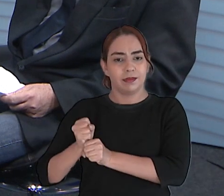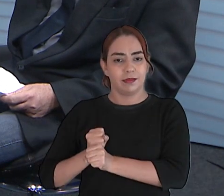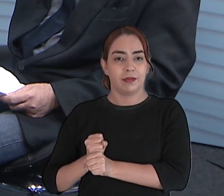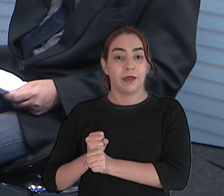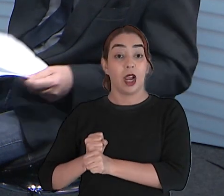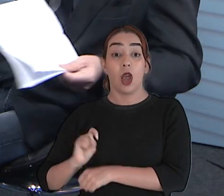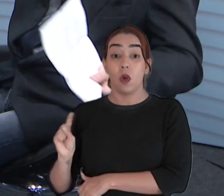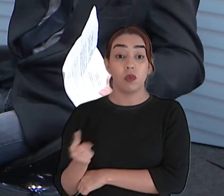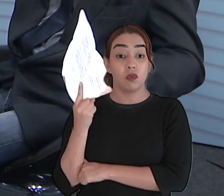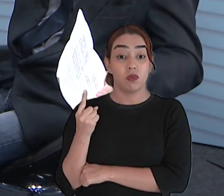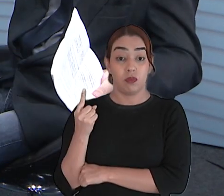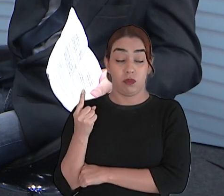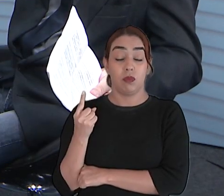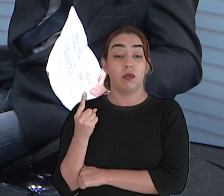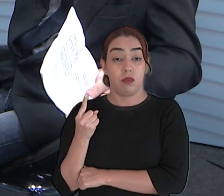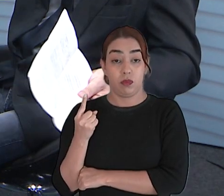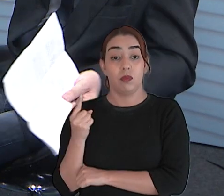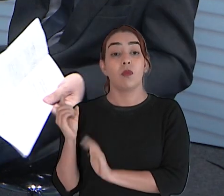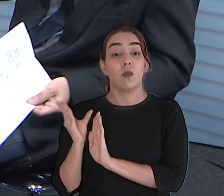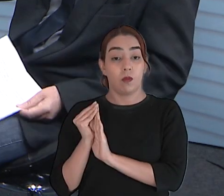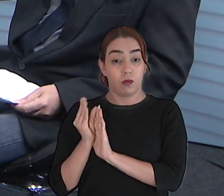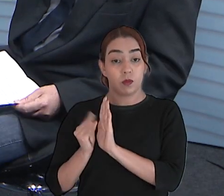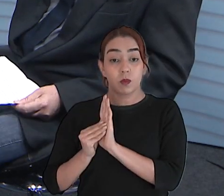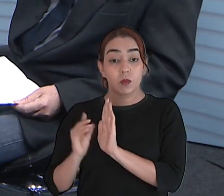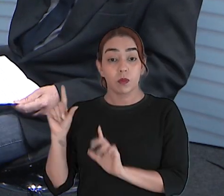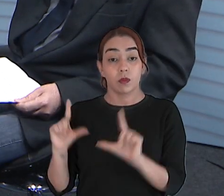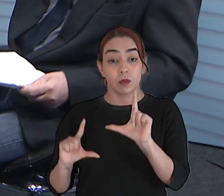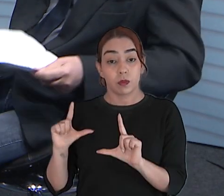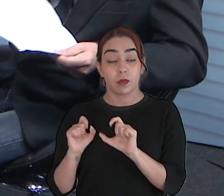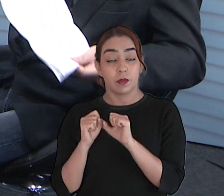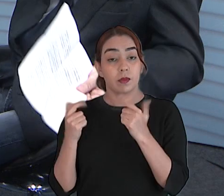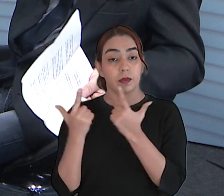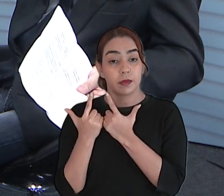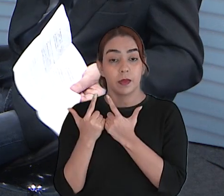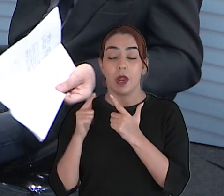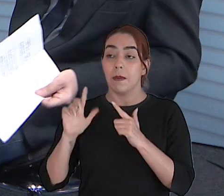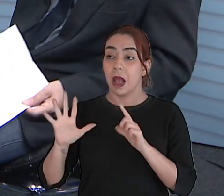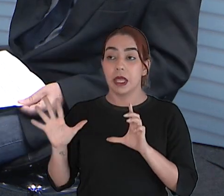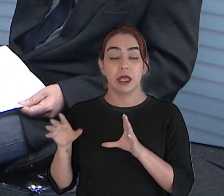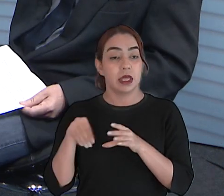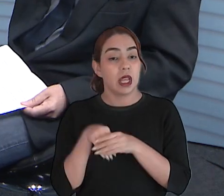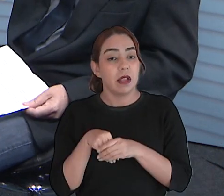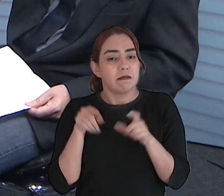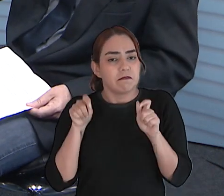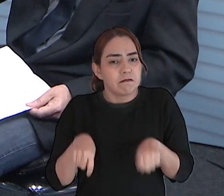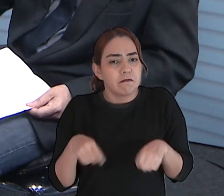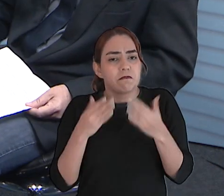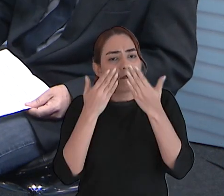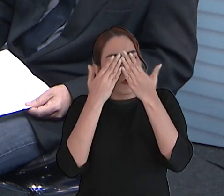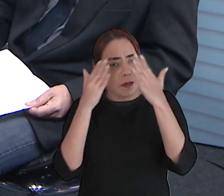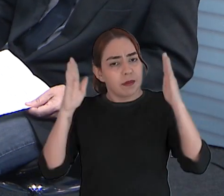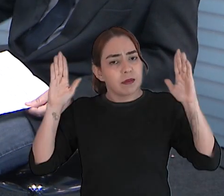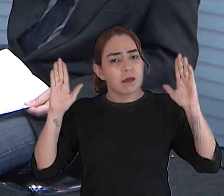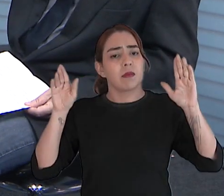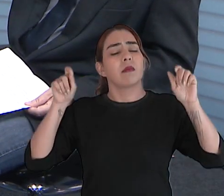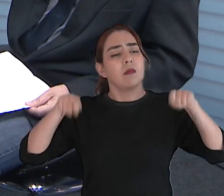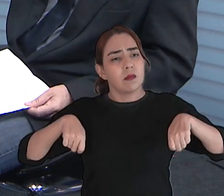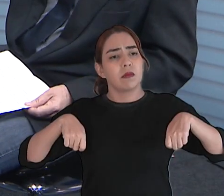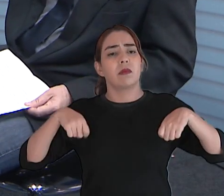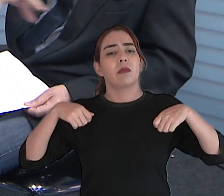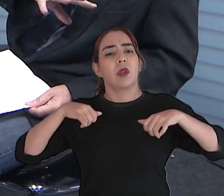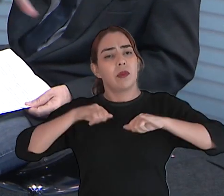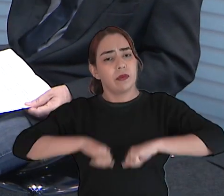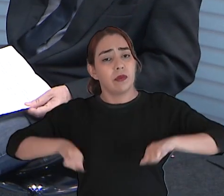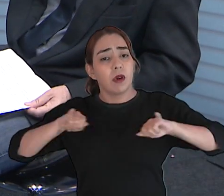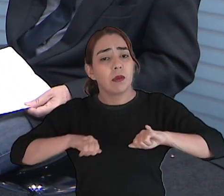estreou a grade local da TV, ele sempre foi essa janela para que também o nosso público, e nós estamos pelas